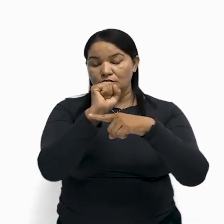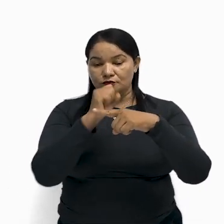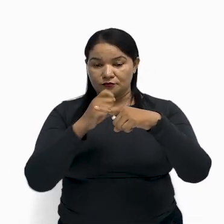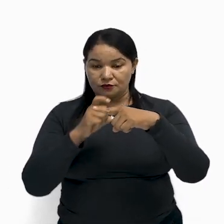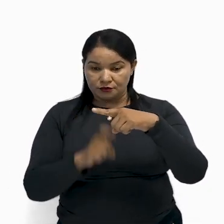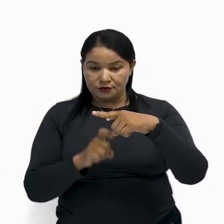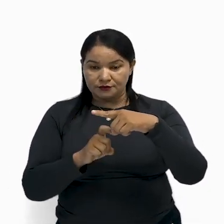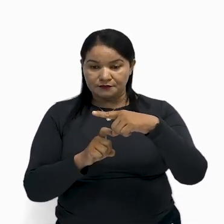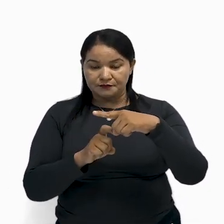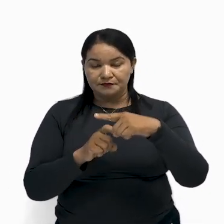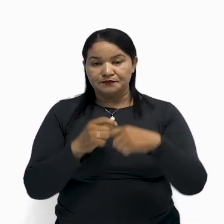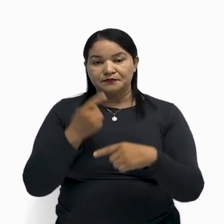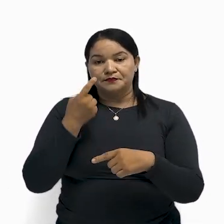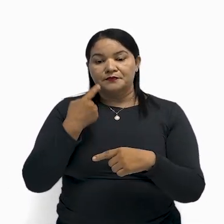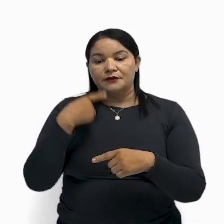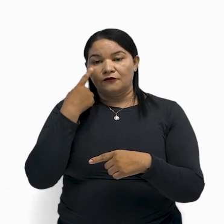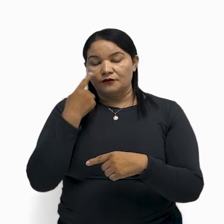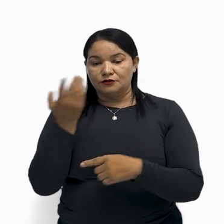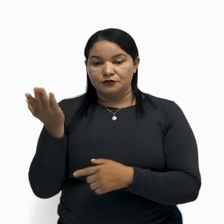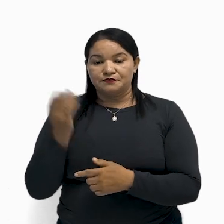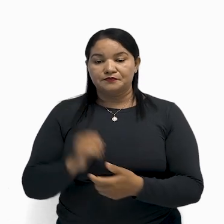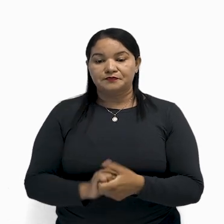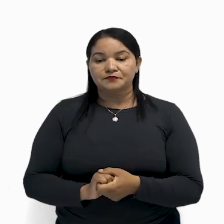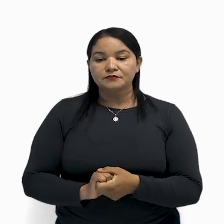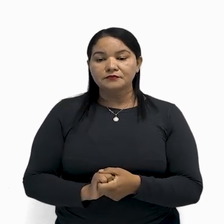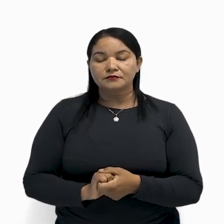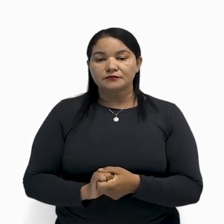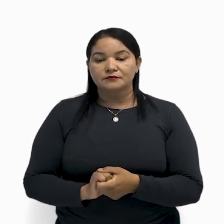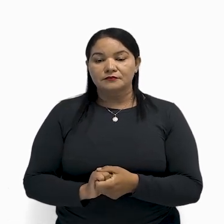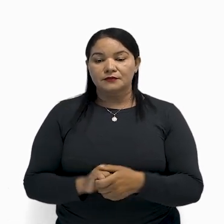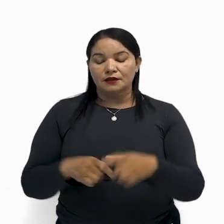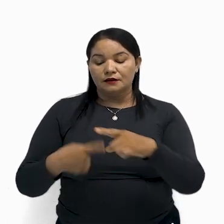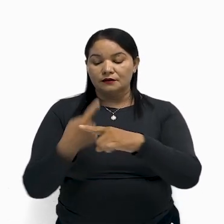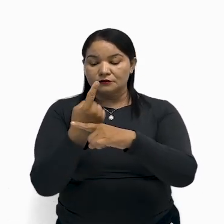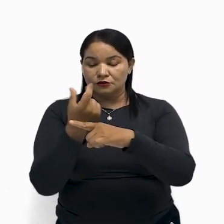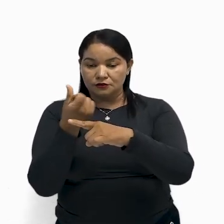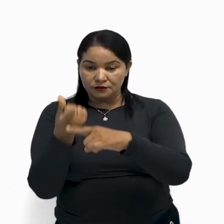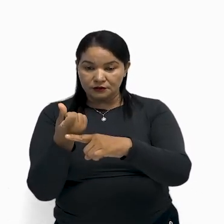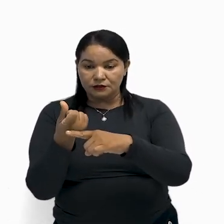16 está para 15, ok?